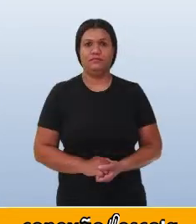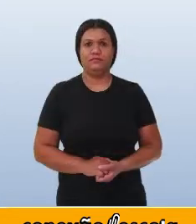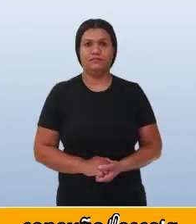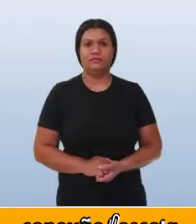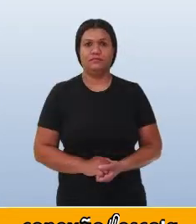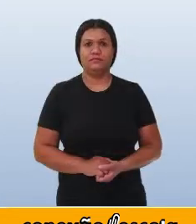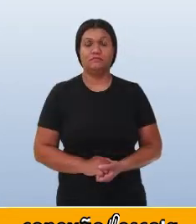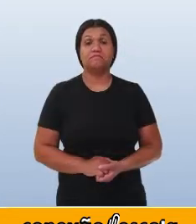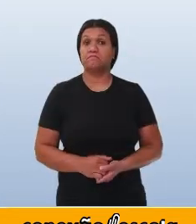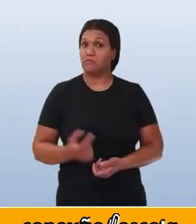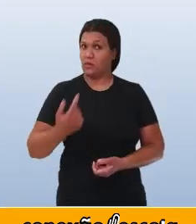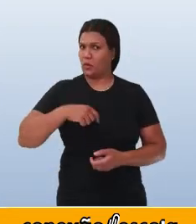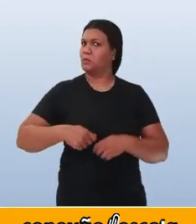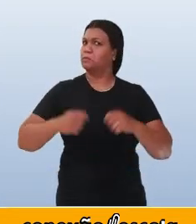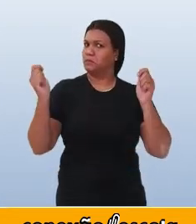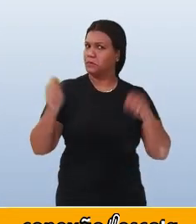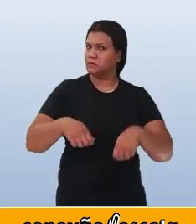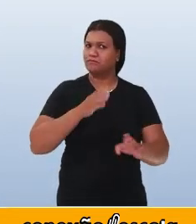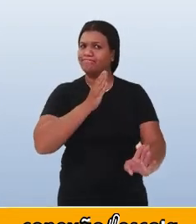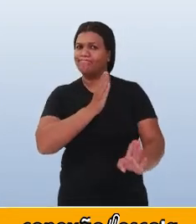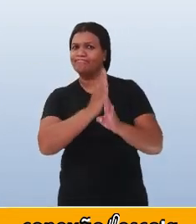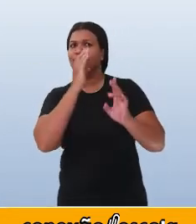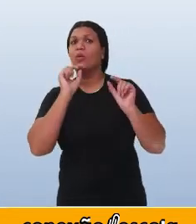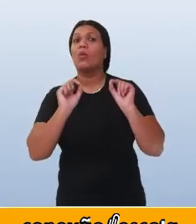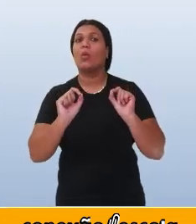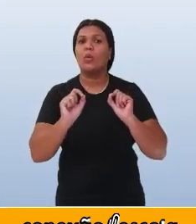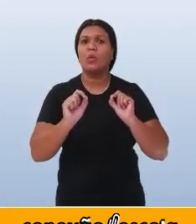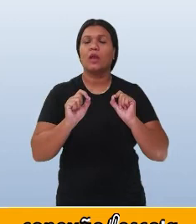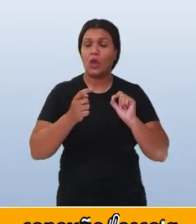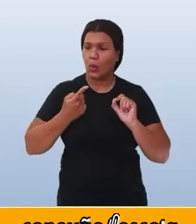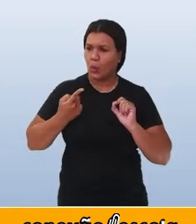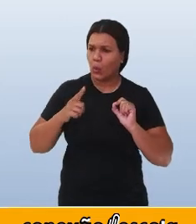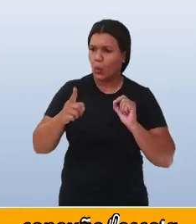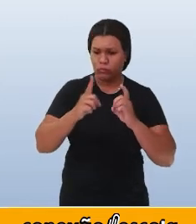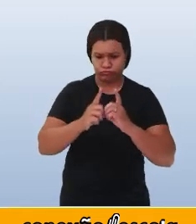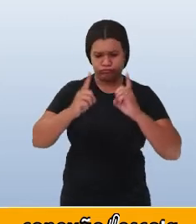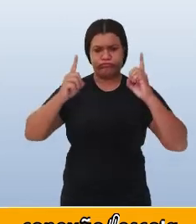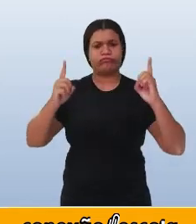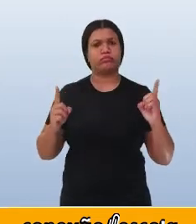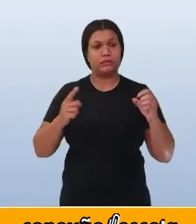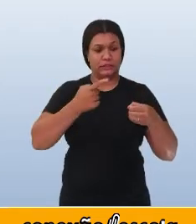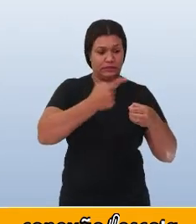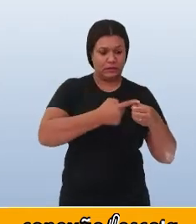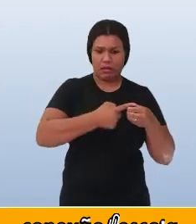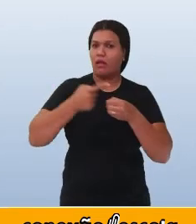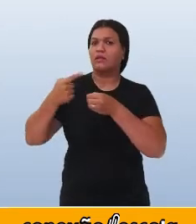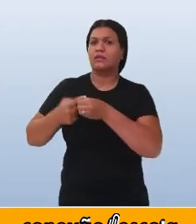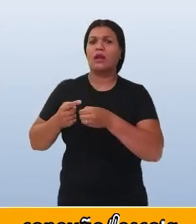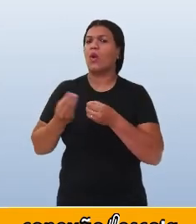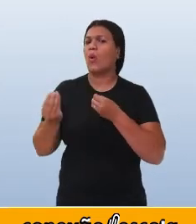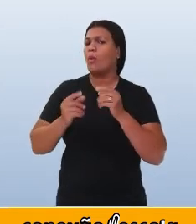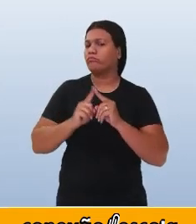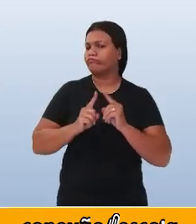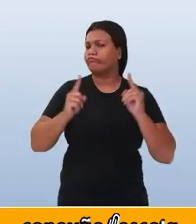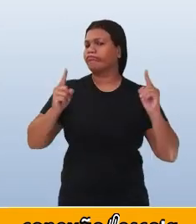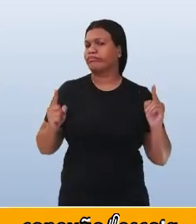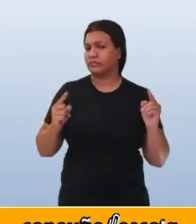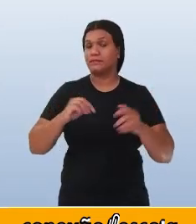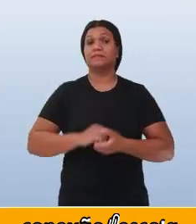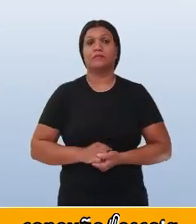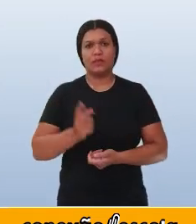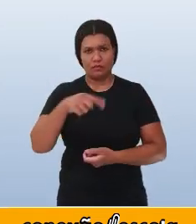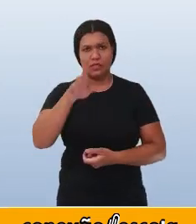Podemos descobrir a distância entre duas cidades. Você